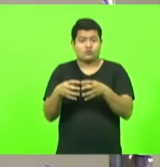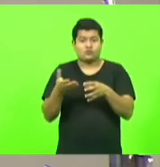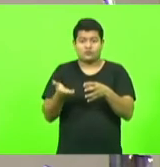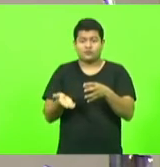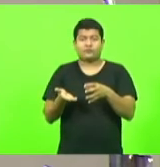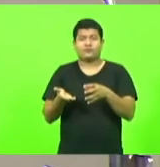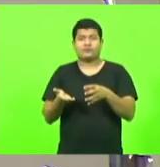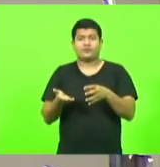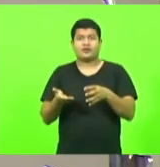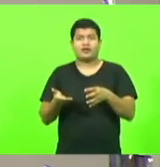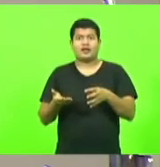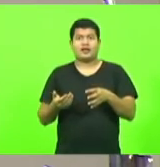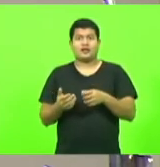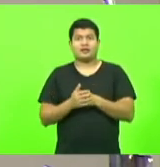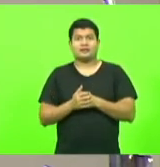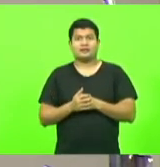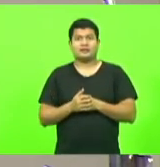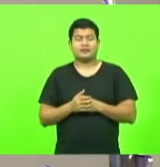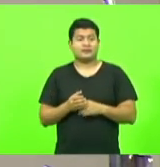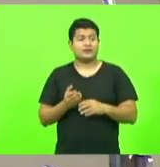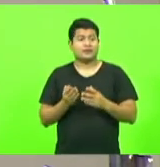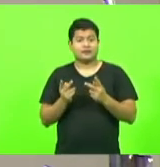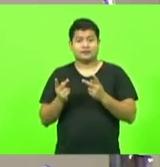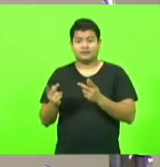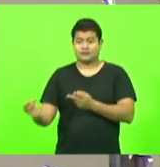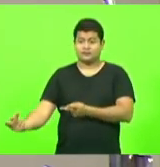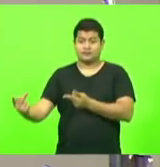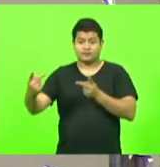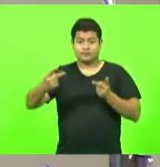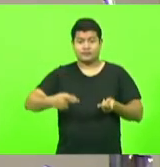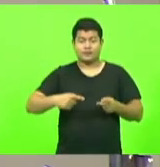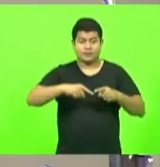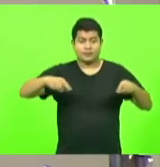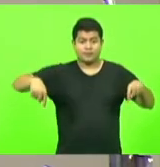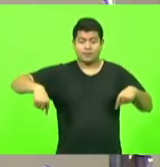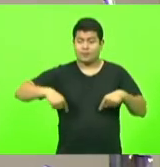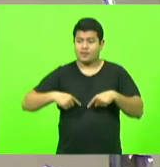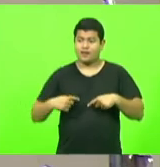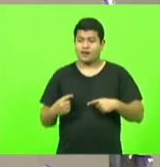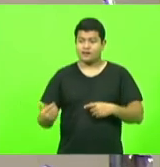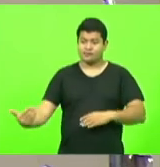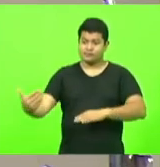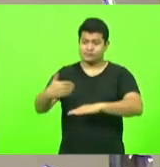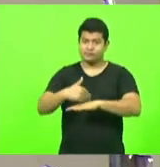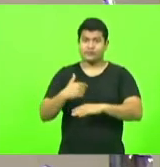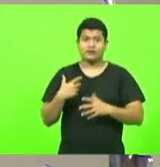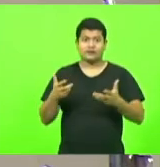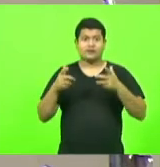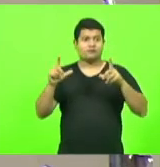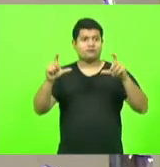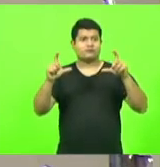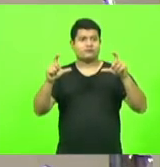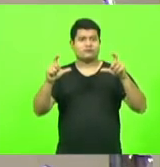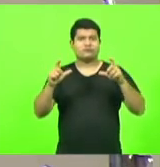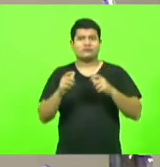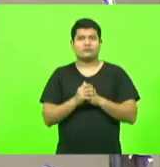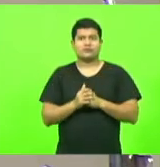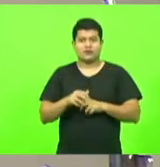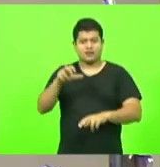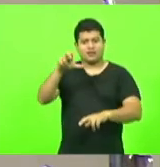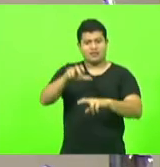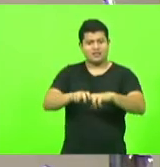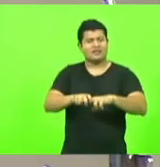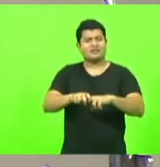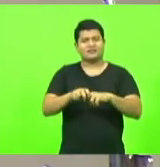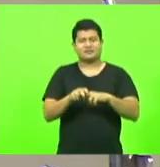e ali visitando o gabinete da presidência Silvio eles queriam tirar uma foto ali na mesa do presidente